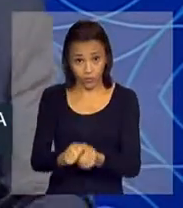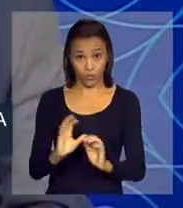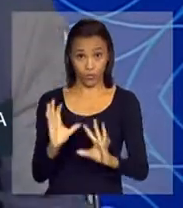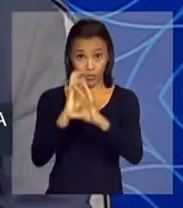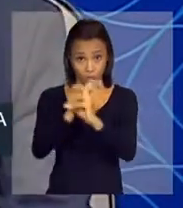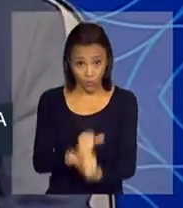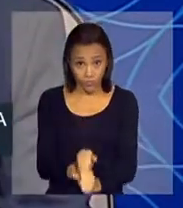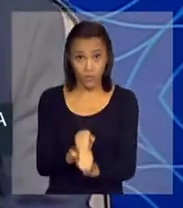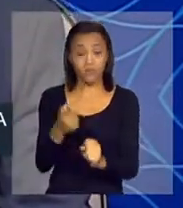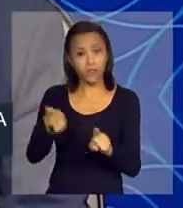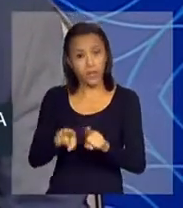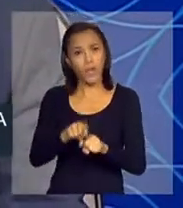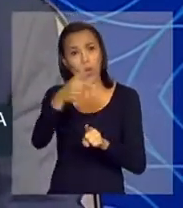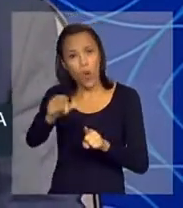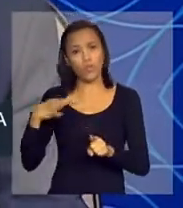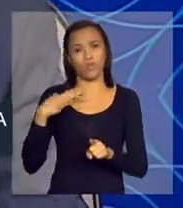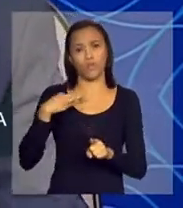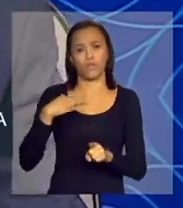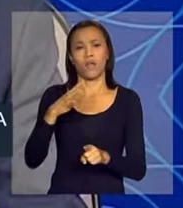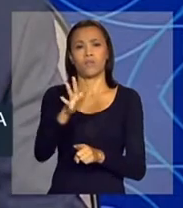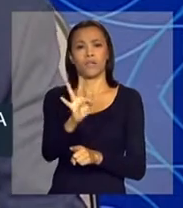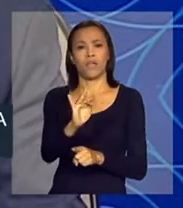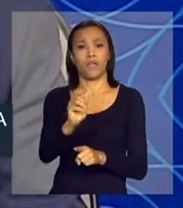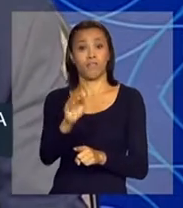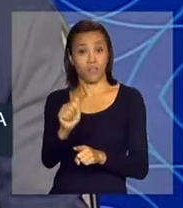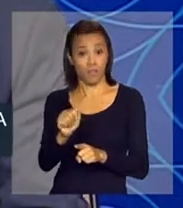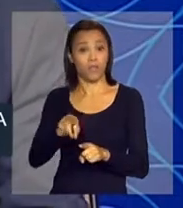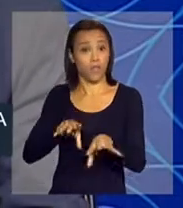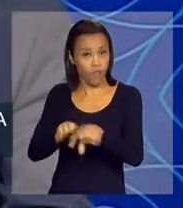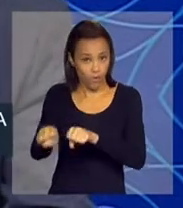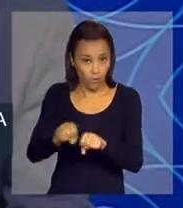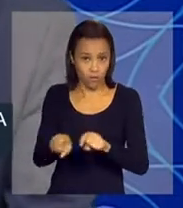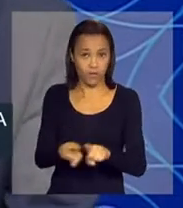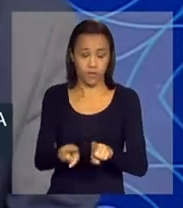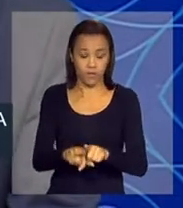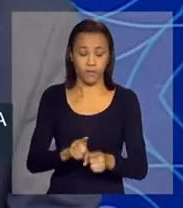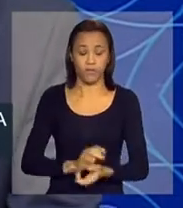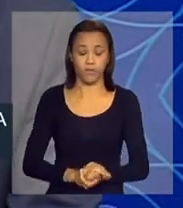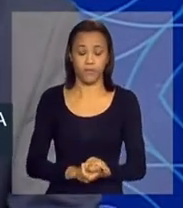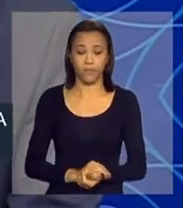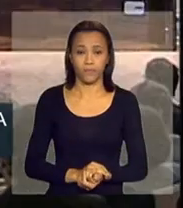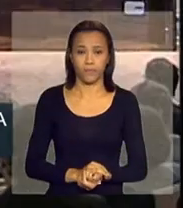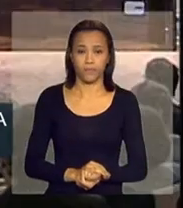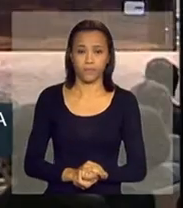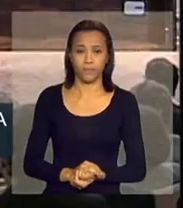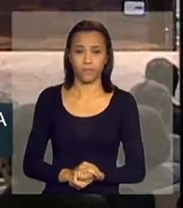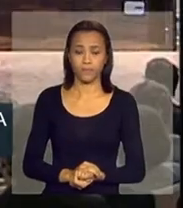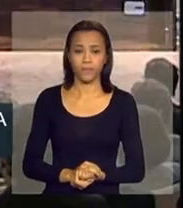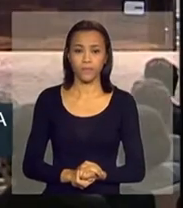que a FIFA está também em processo de seleção e de formação. Por favor, a próxima lâmina.